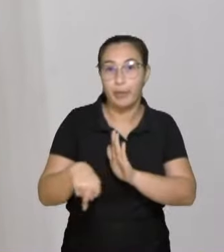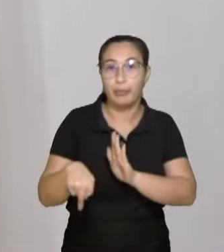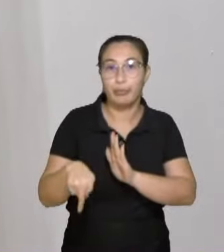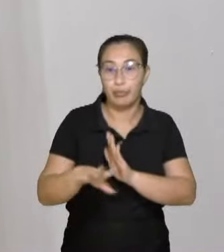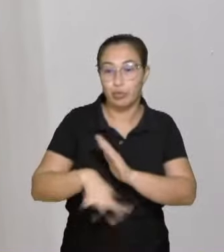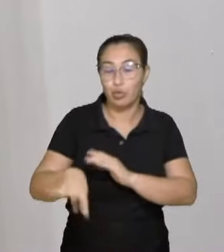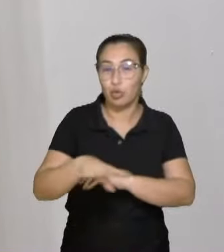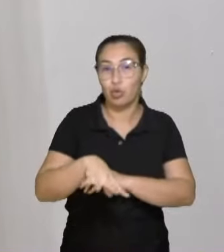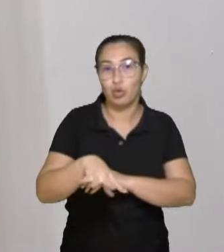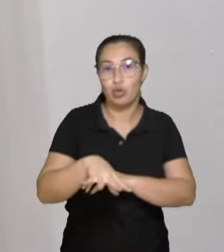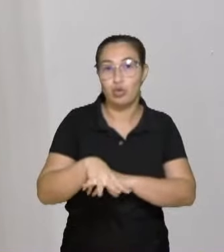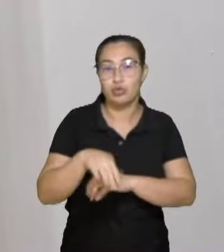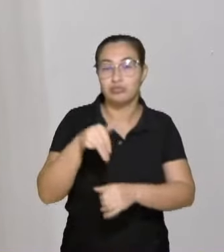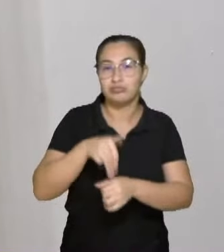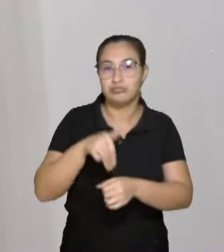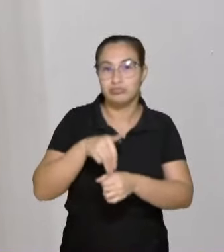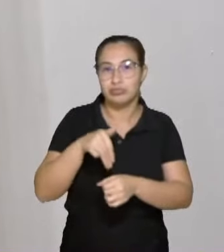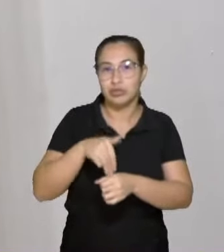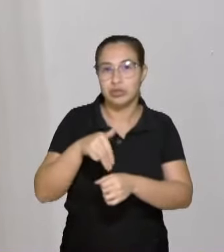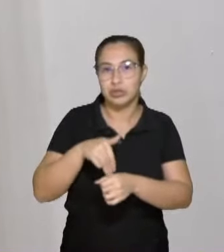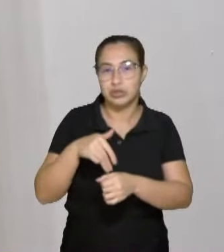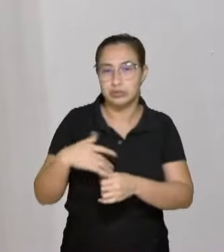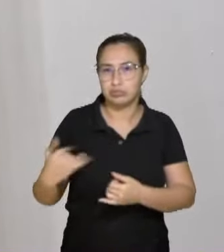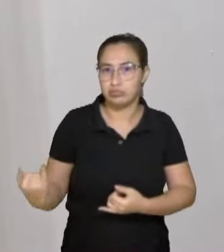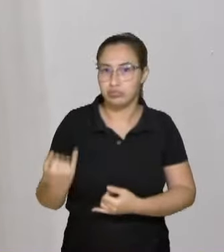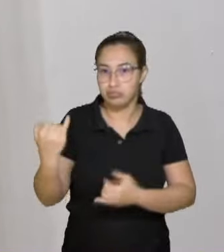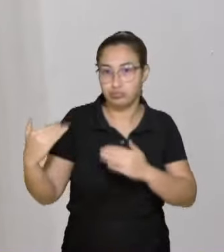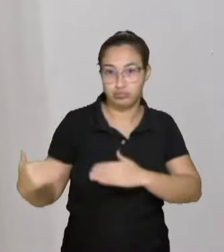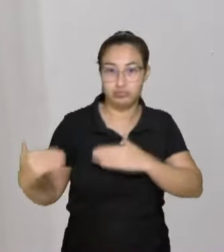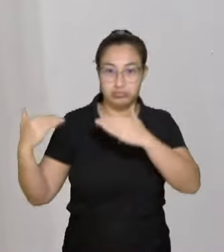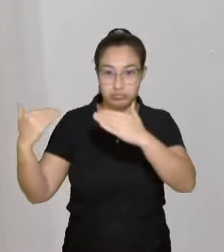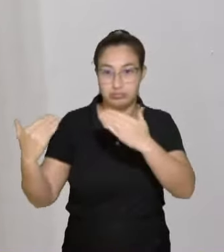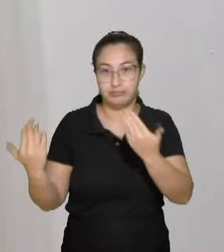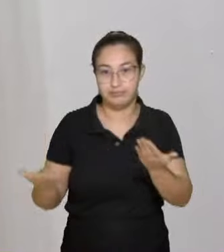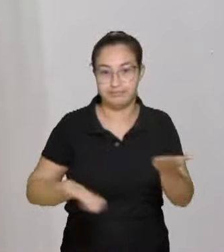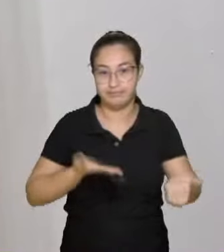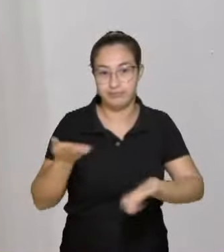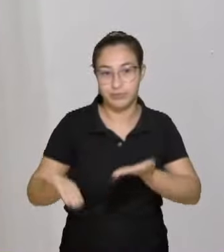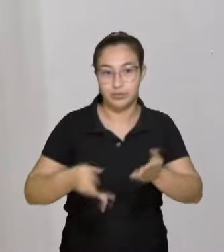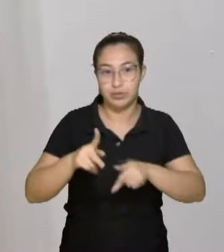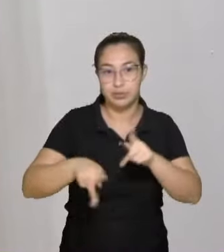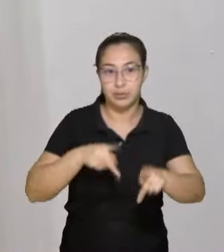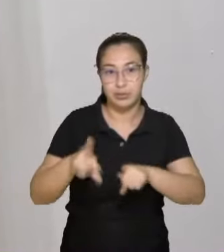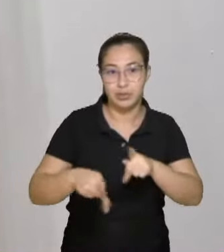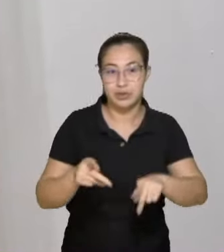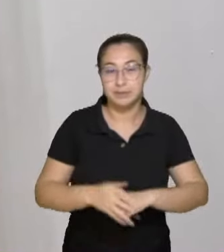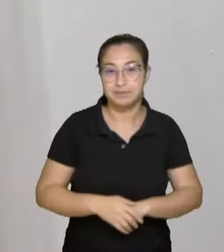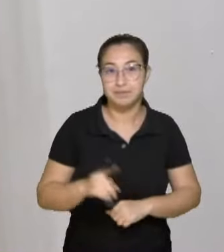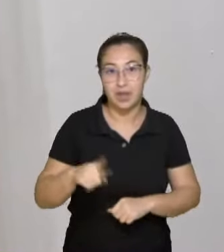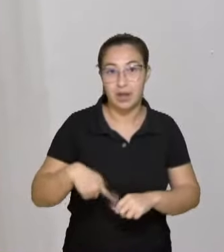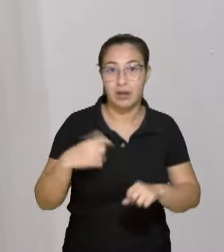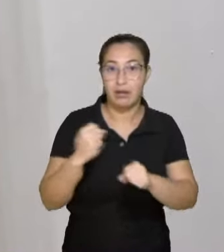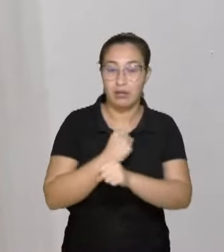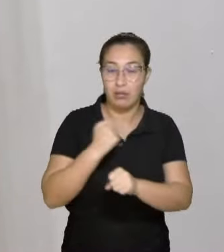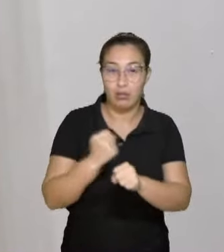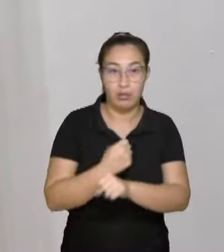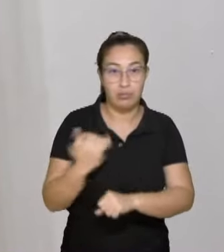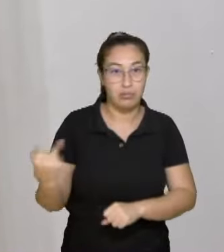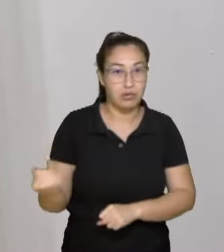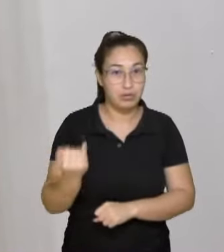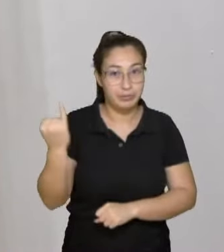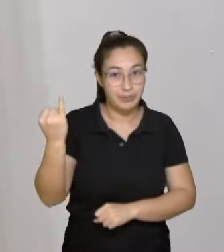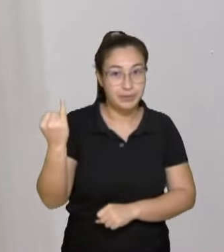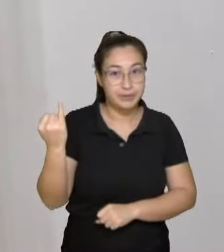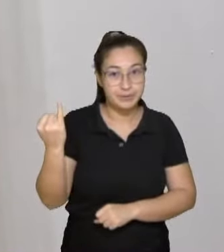cidade e da nossa região, e que serve à nossa população. E, mais do que nunca, essa é uma obra importantíssima